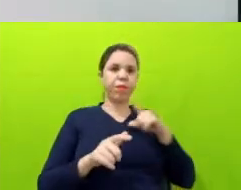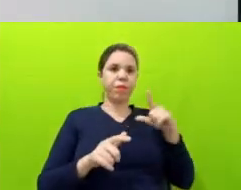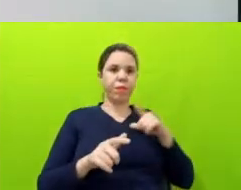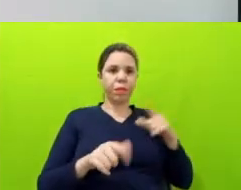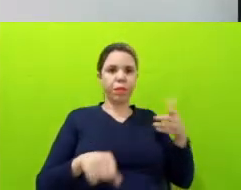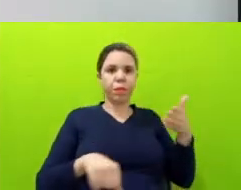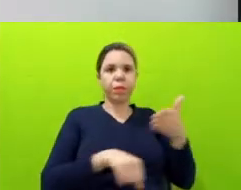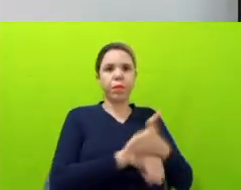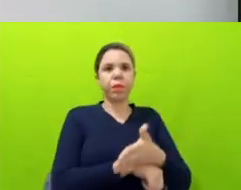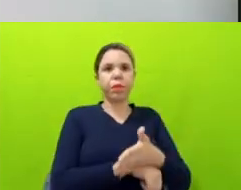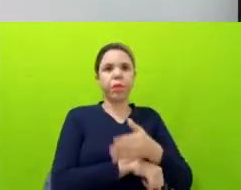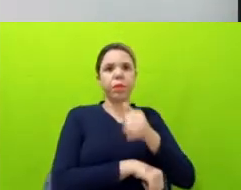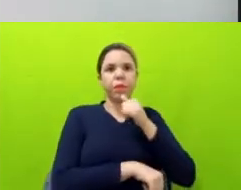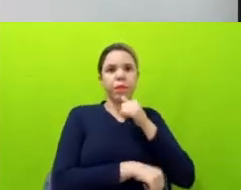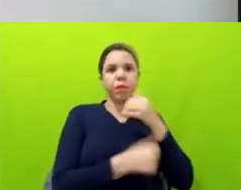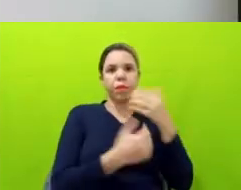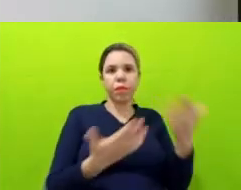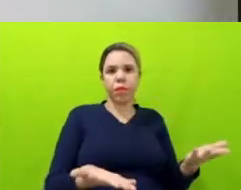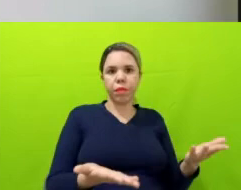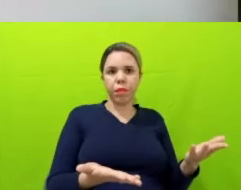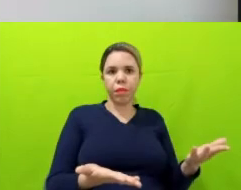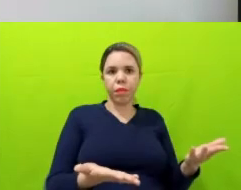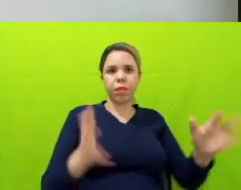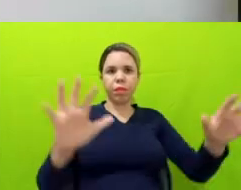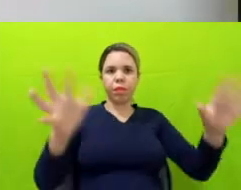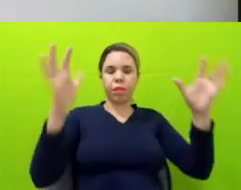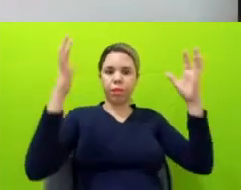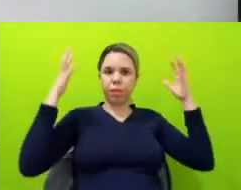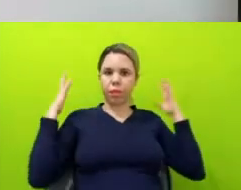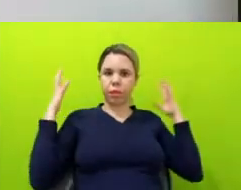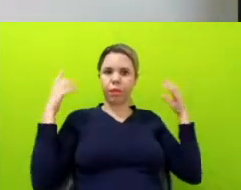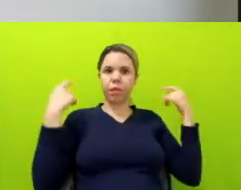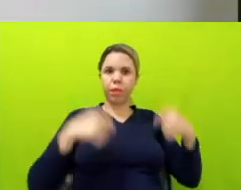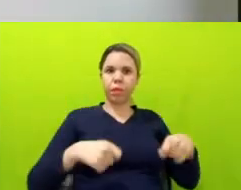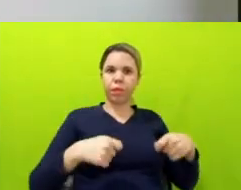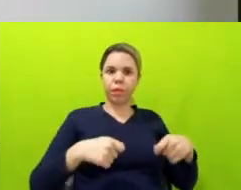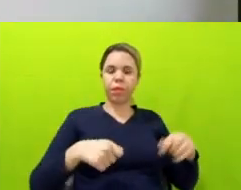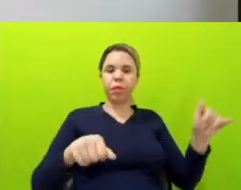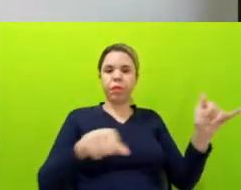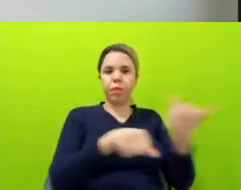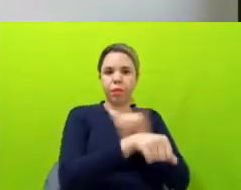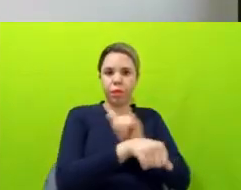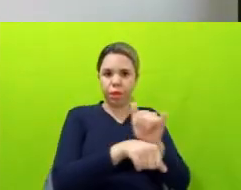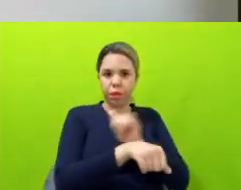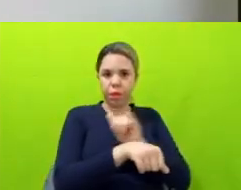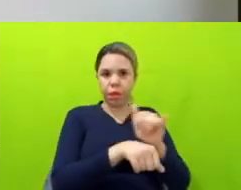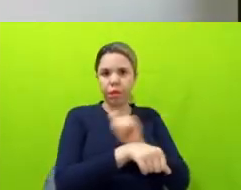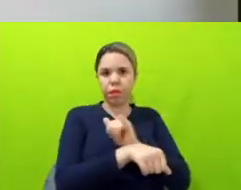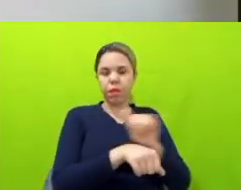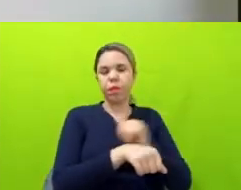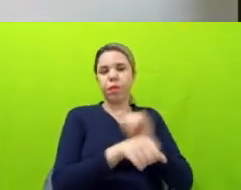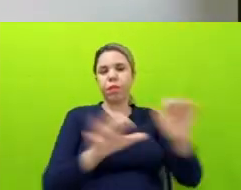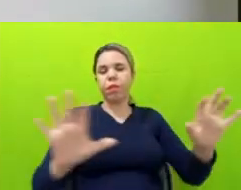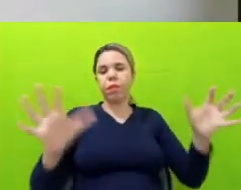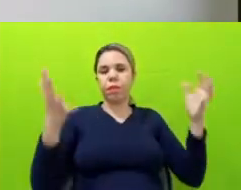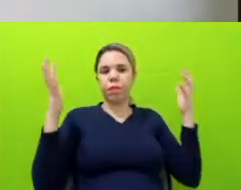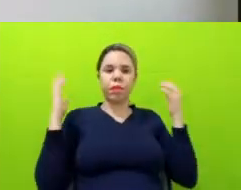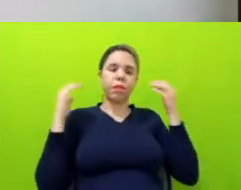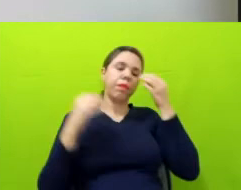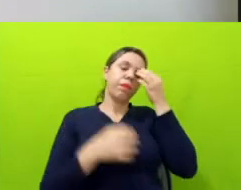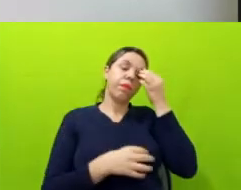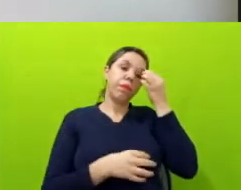né, de excedente de vegetação que a gente precisa criar alternativas para a manutenção dessa floresta em pé, e também é